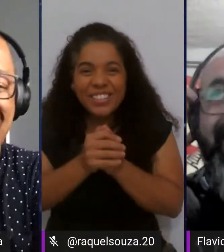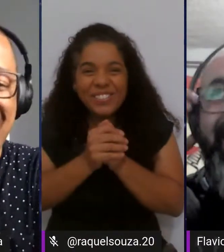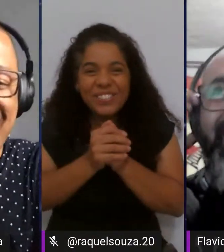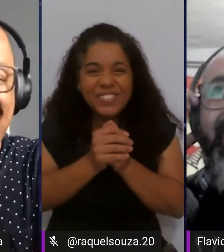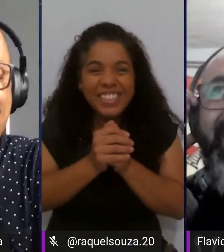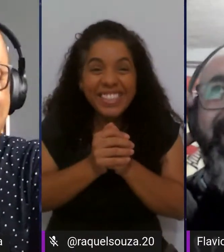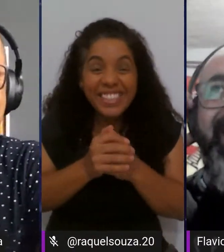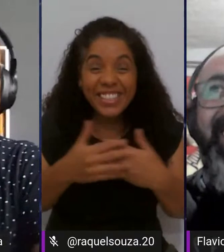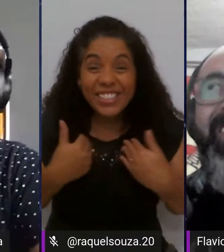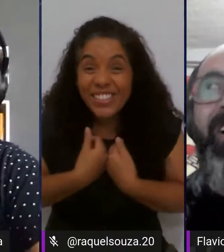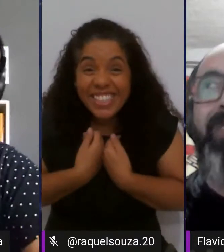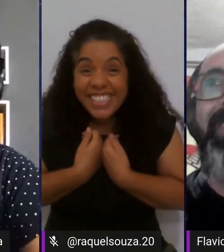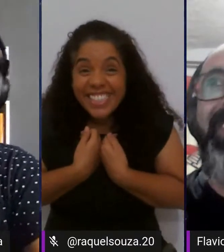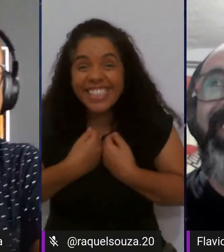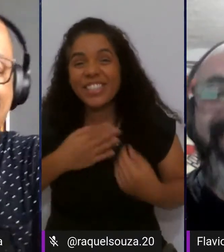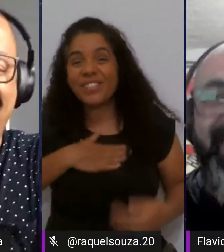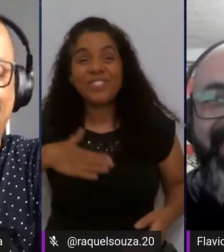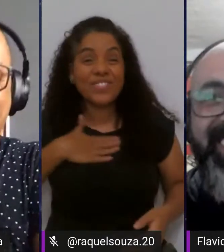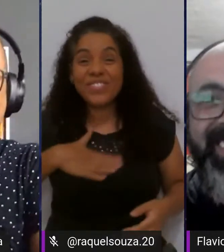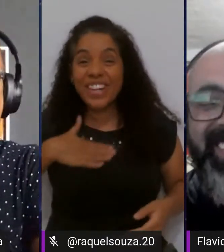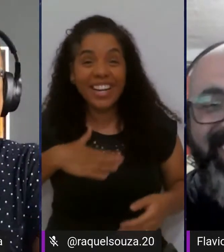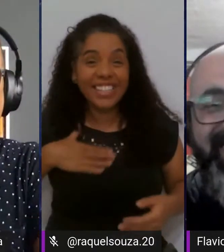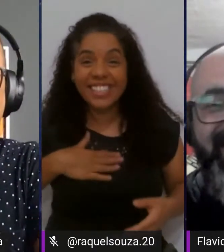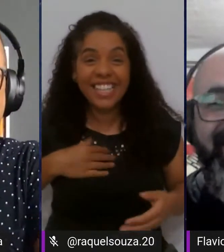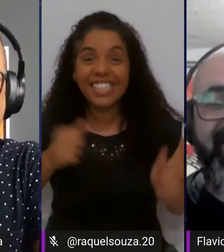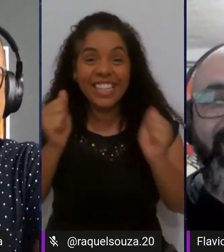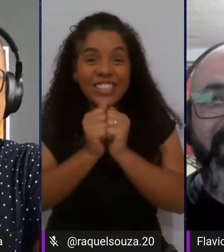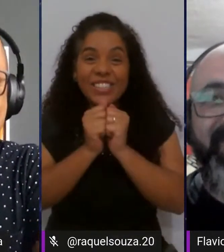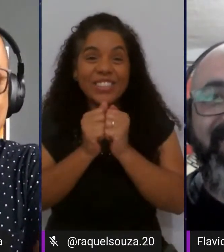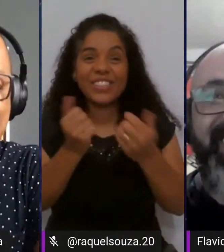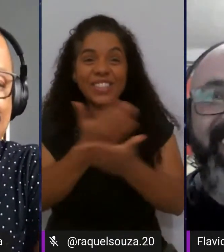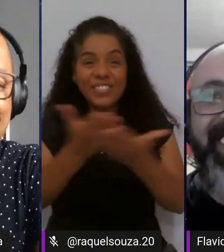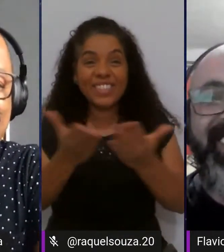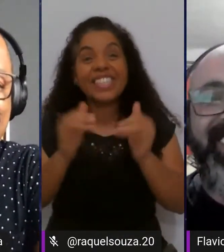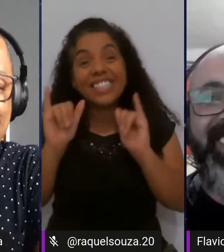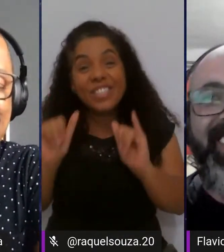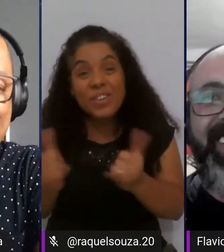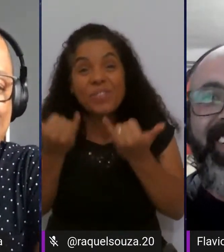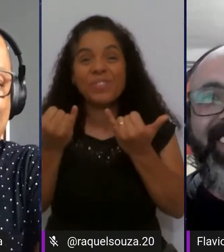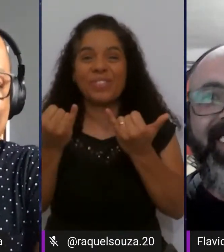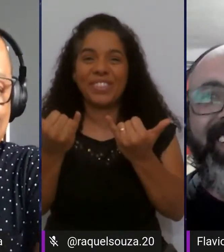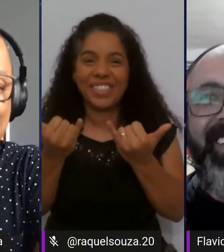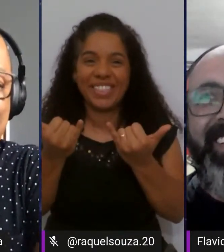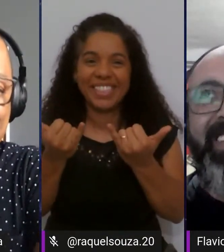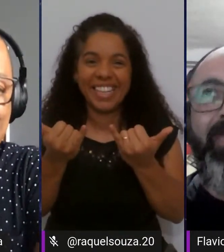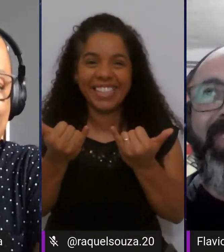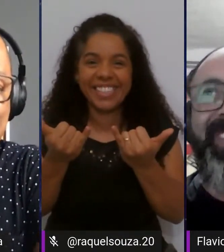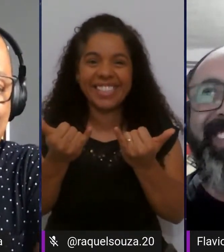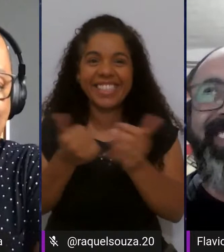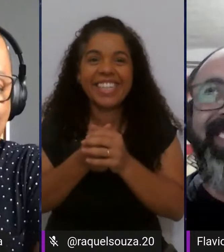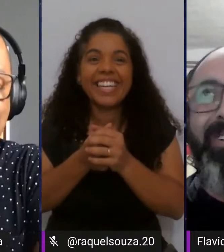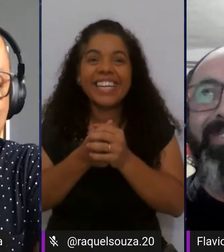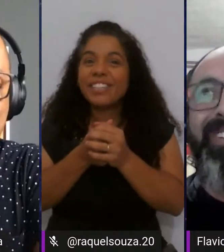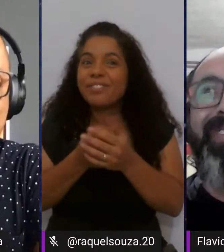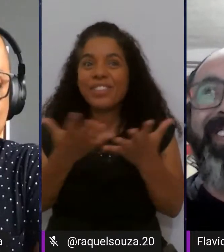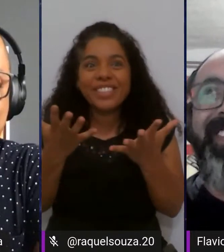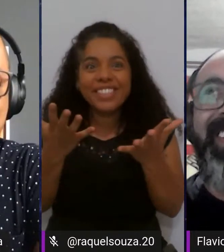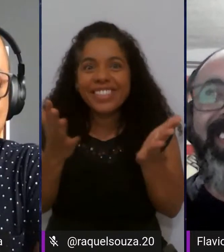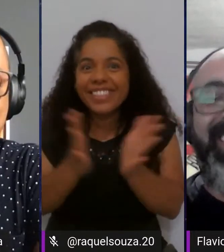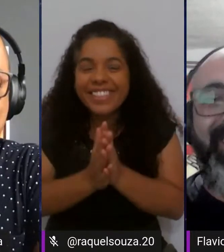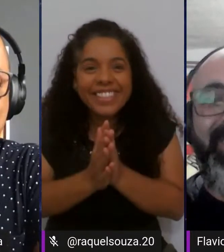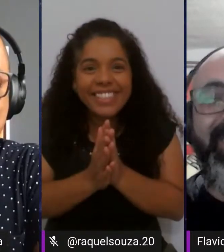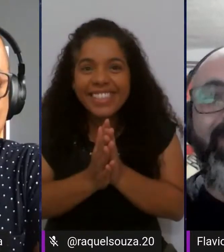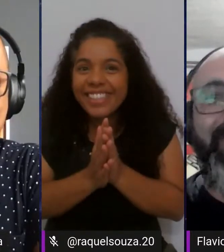que prazer enorme de estar aqui com vocês essa oportunidade e poxa ouvir de